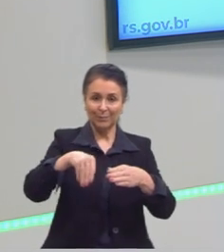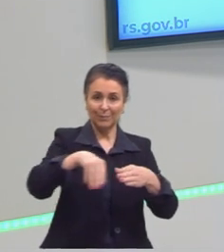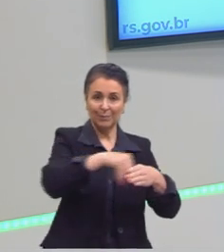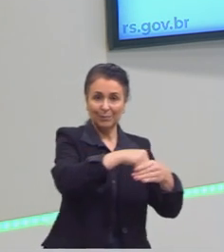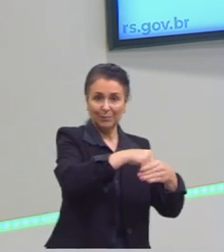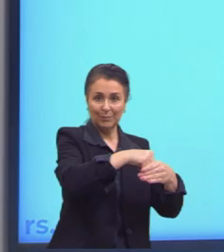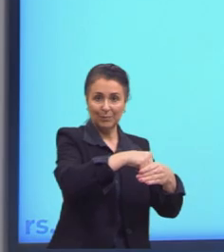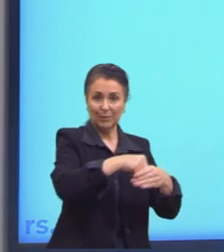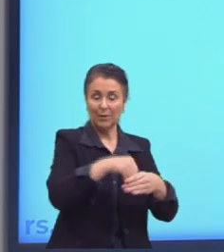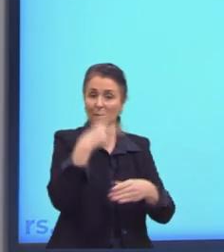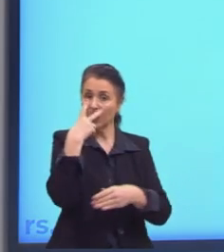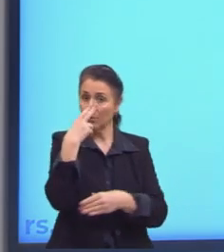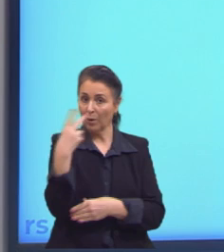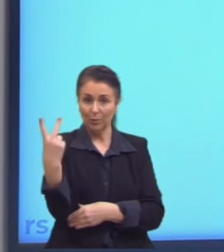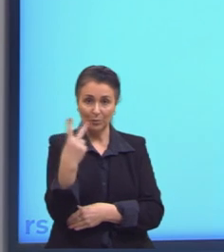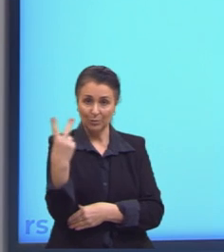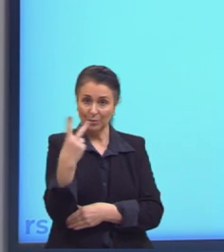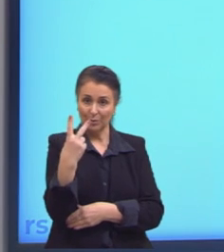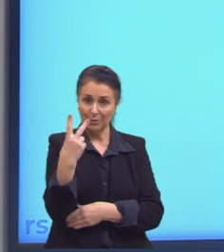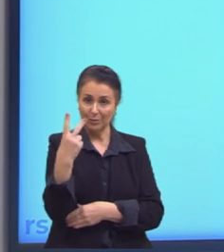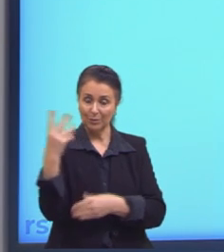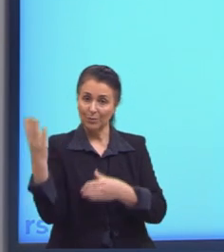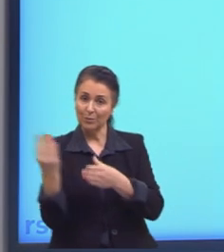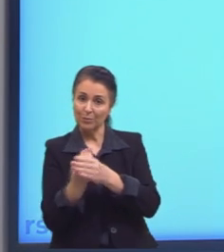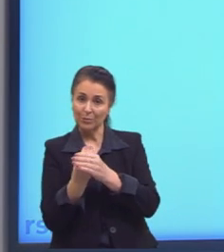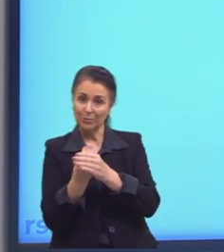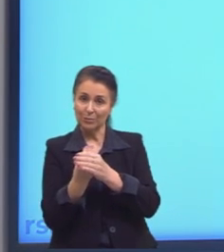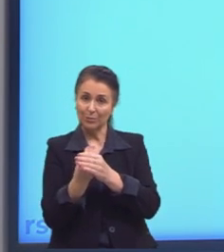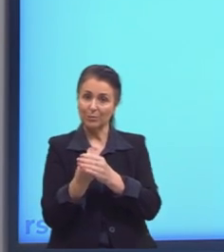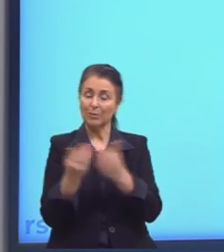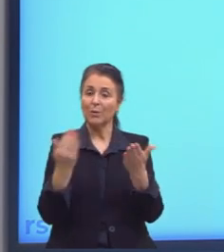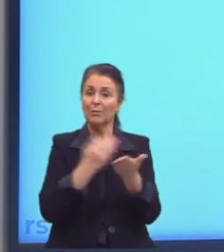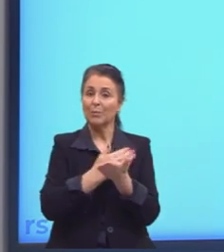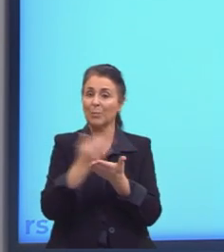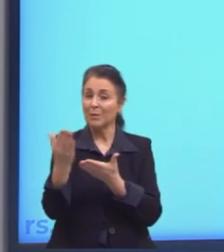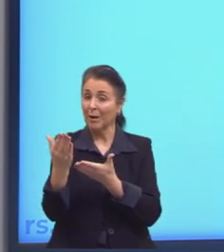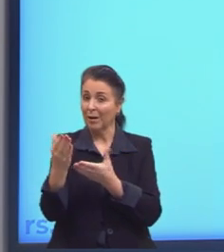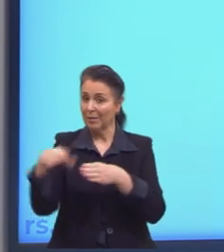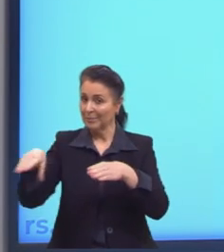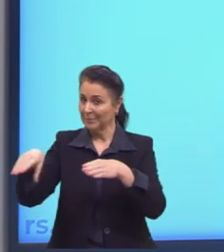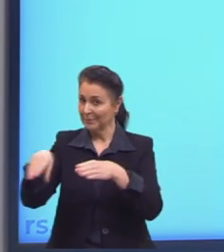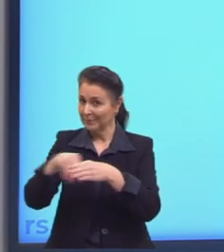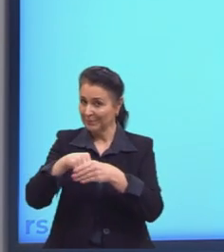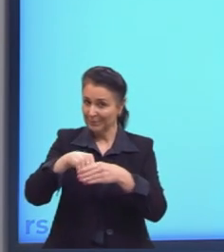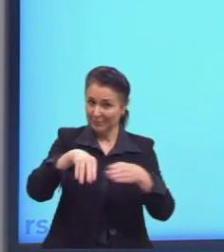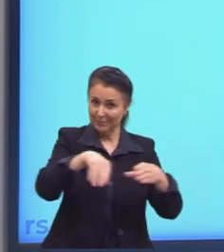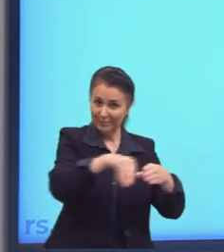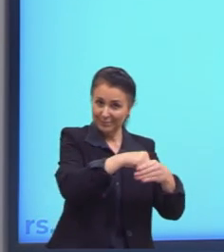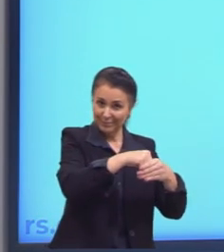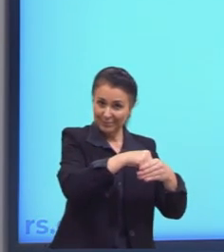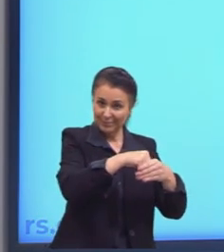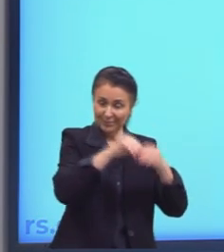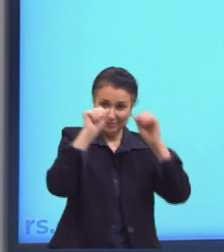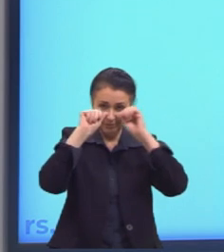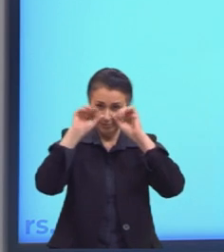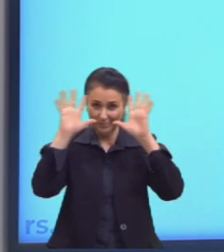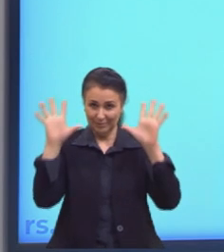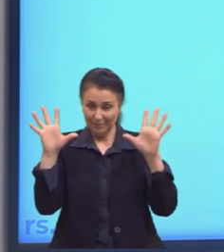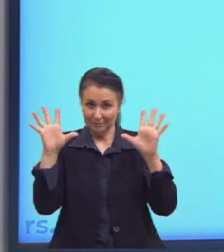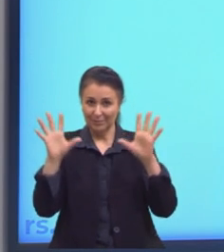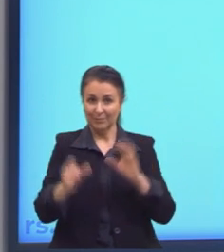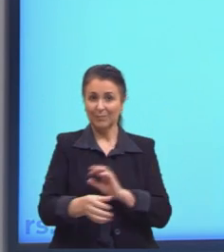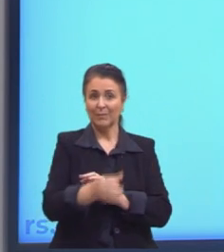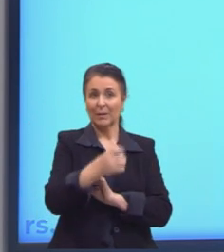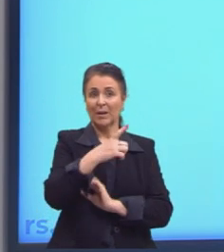conjuntos. A gente sempre começa pelas intersecções para ficar mais claro. Então, aqui eu tenho 100